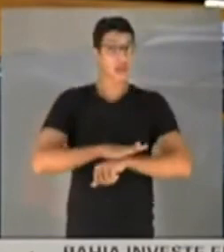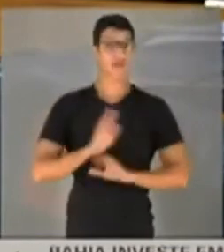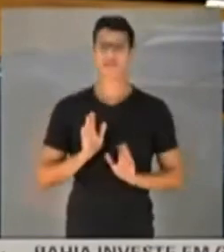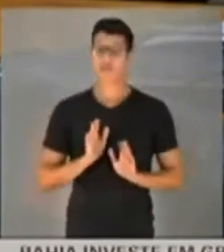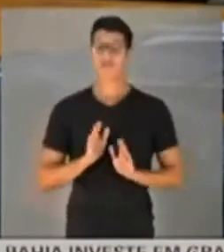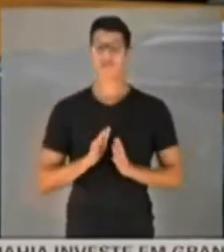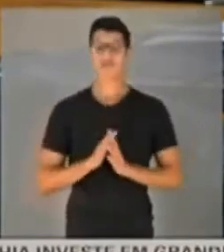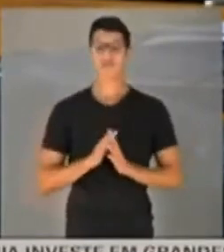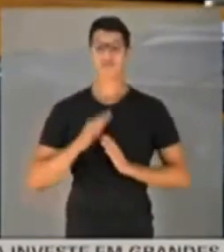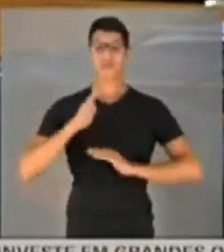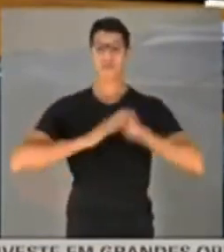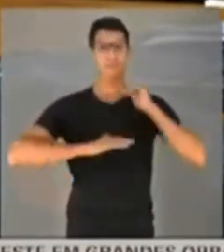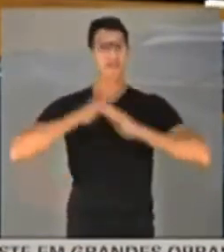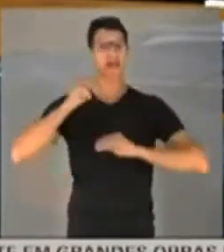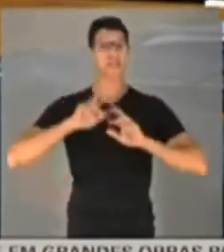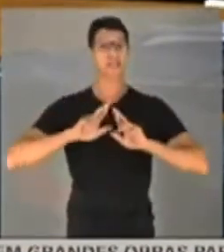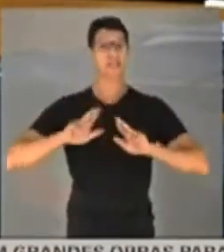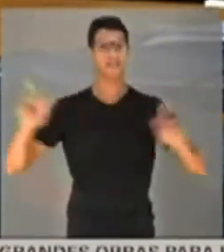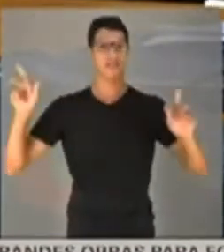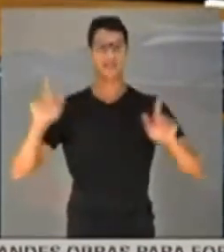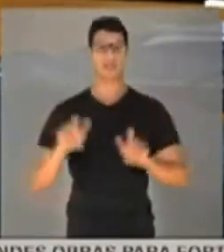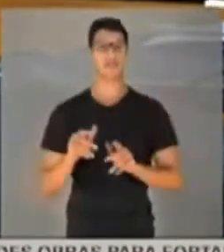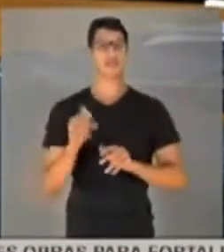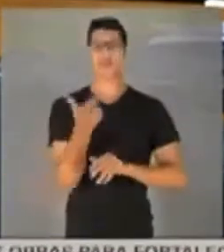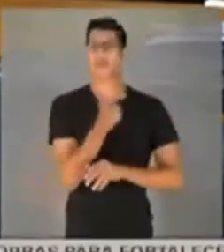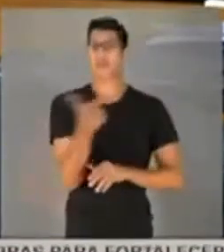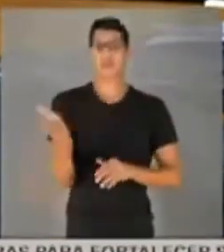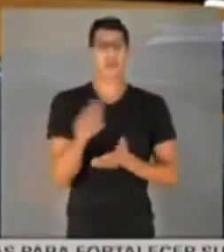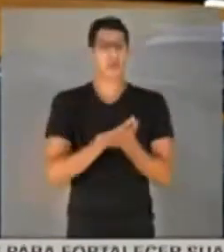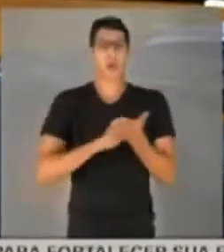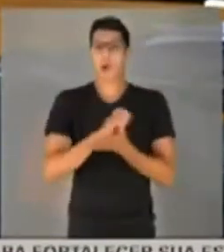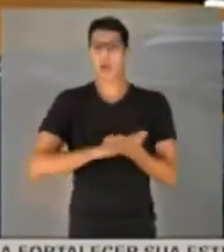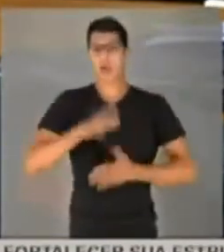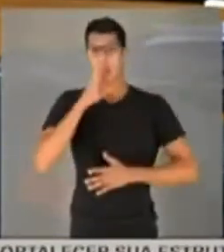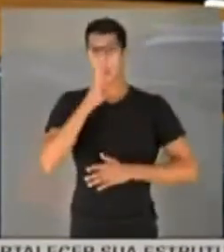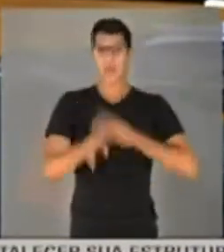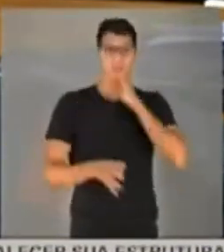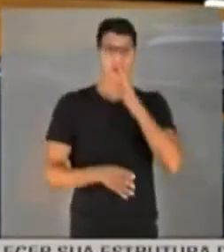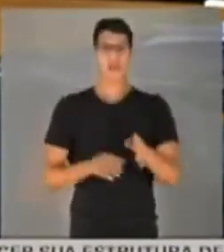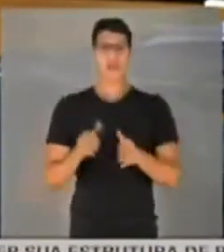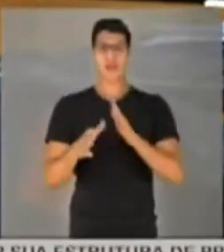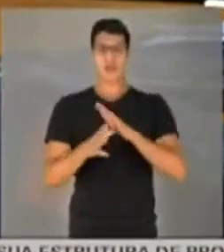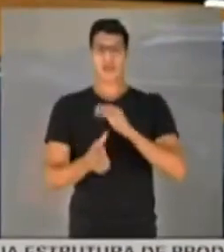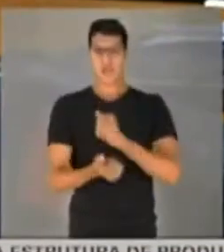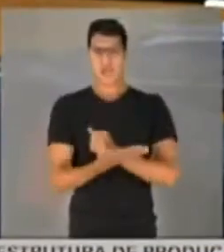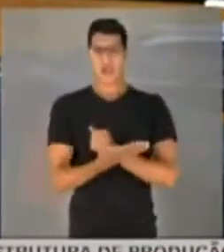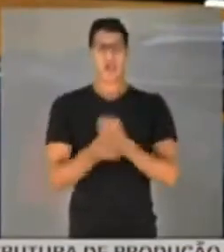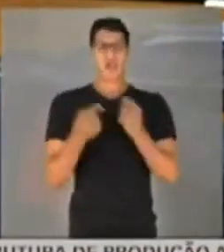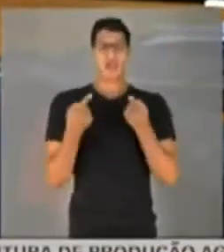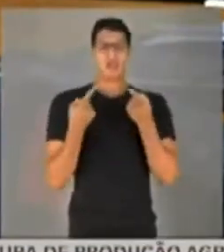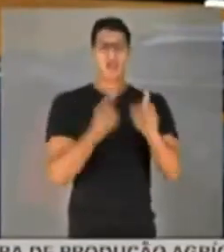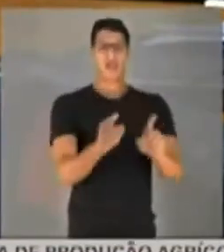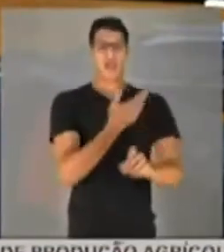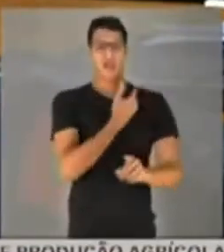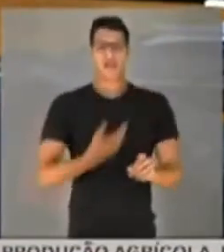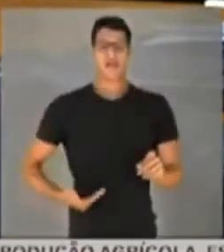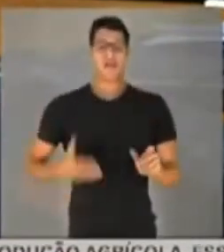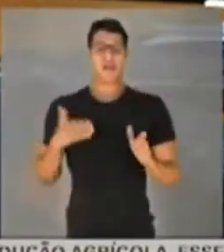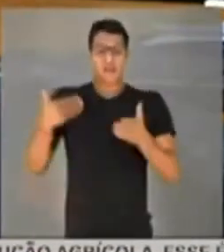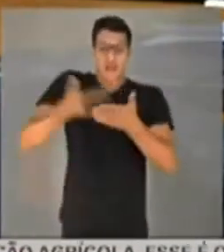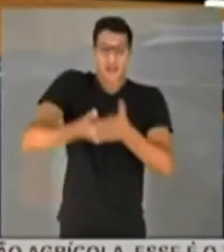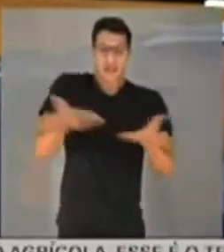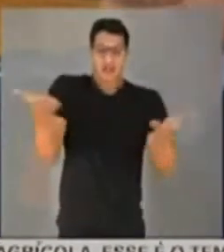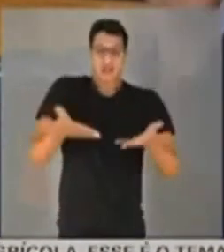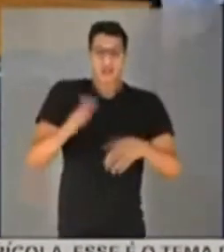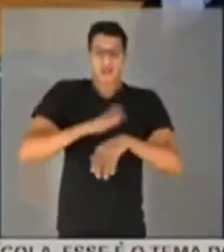práticas diferentes. Não há qualquer acusação de corrupção contra o governo até esse